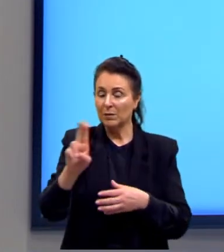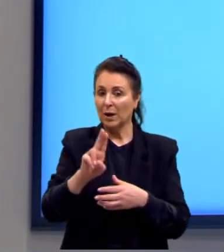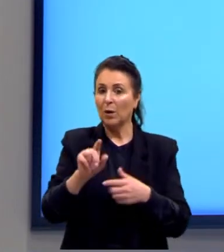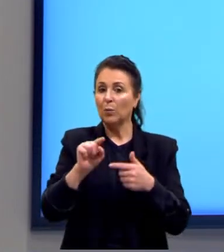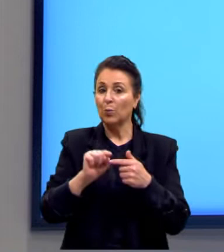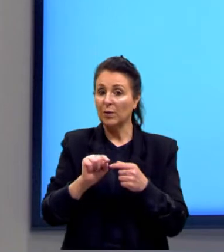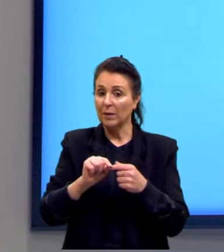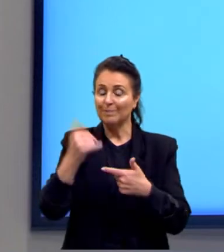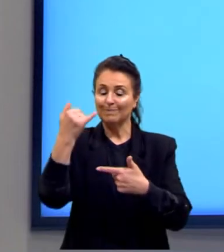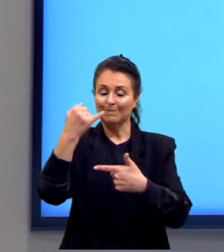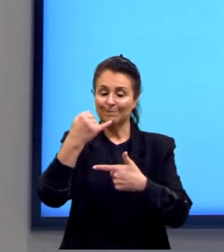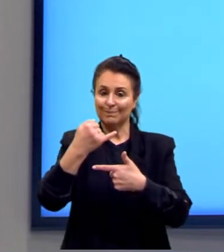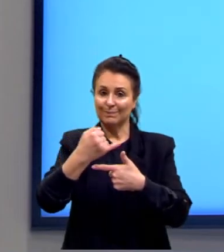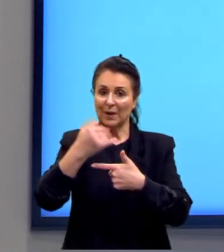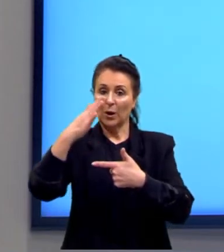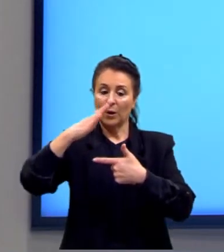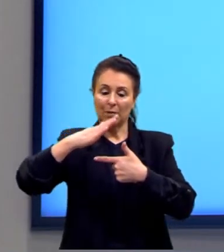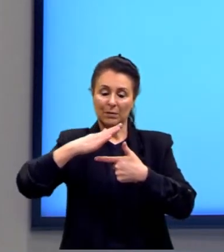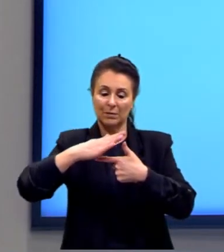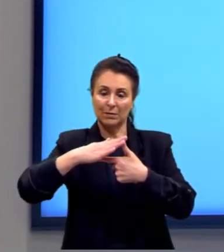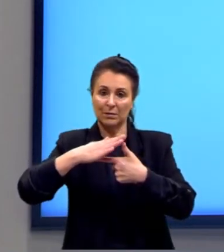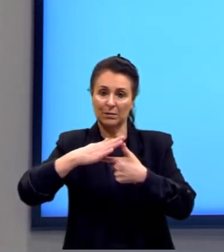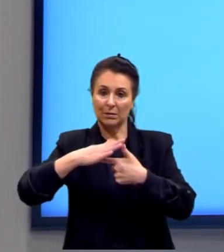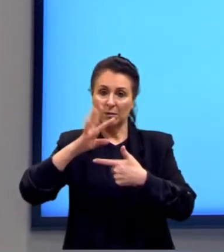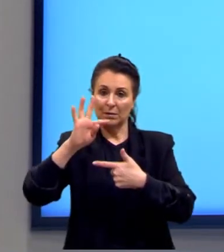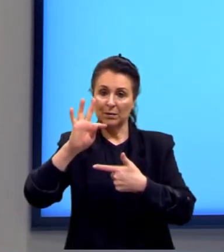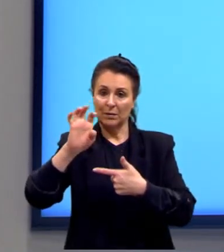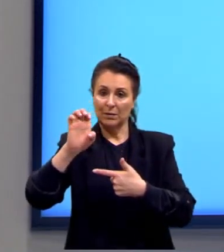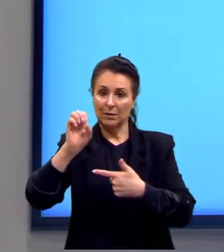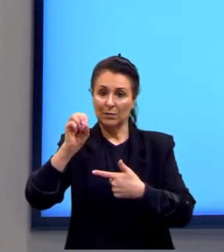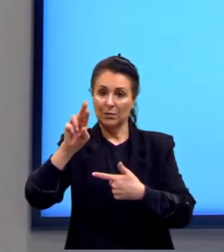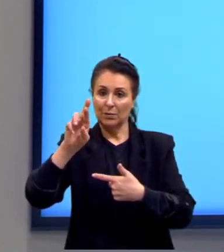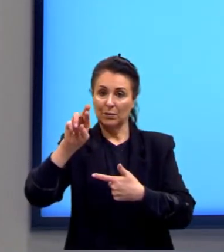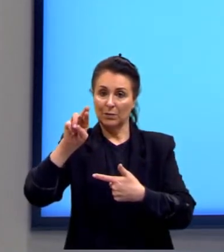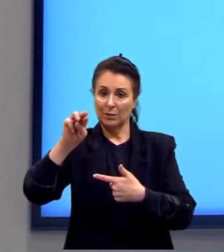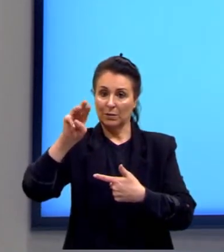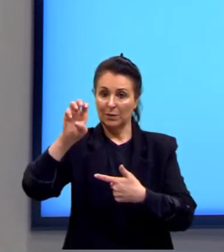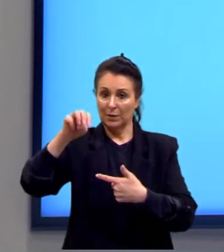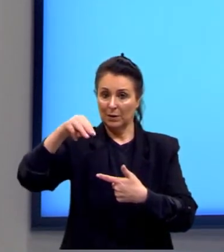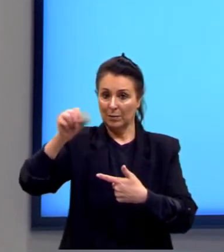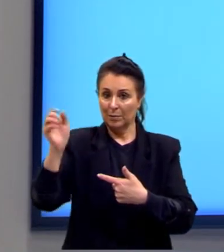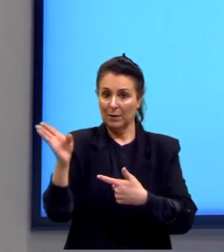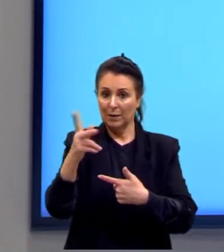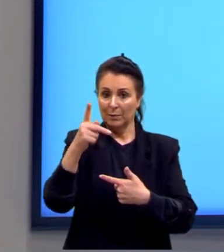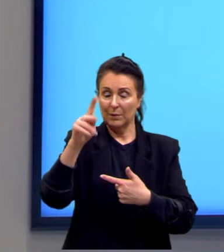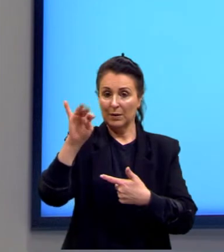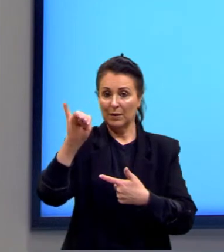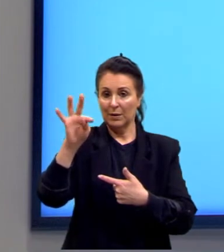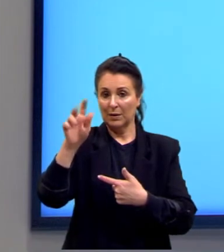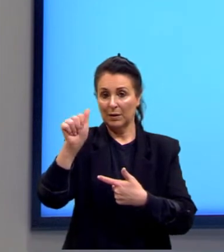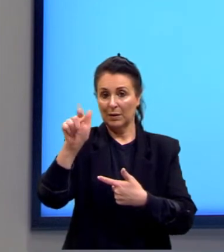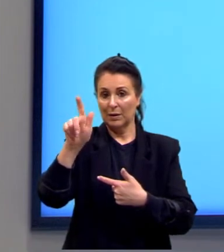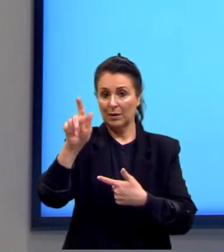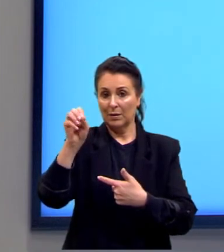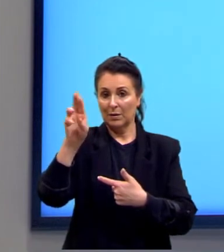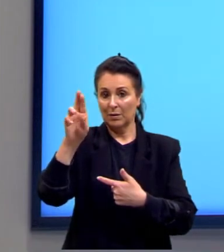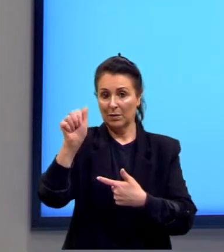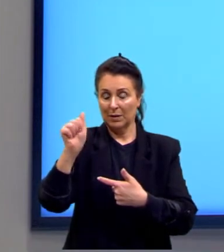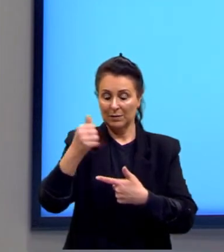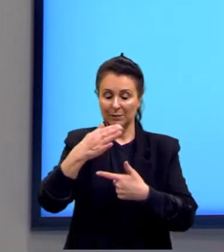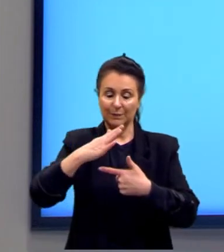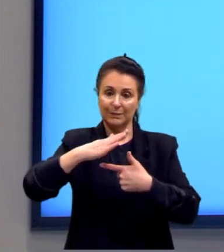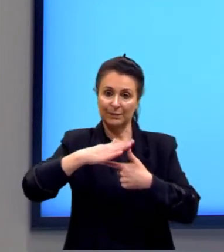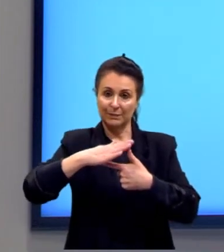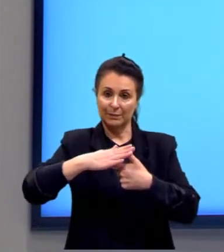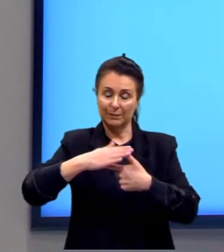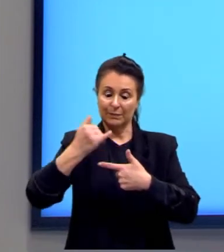Pitágoras. Então, nós temos, né, hipotenusa e catetos, e substituímos as informações. A hipotenusa